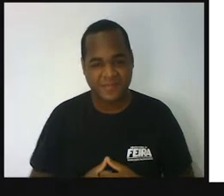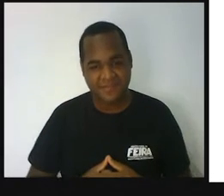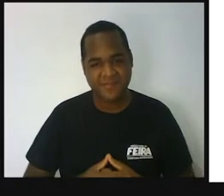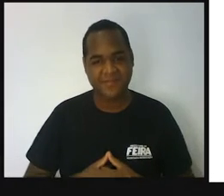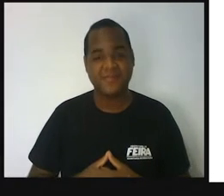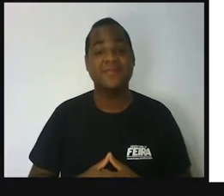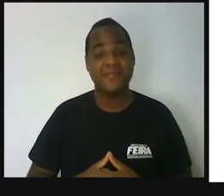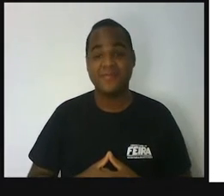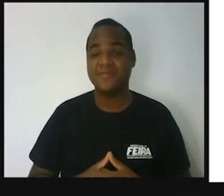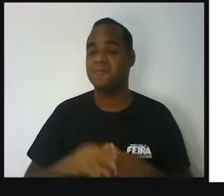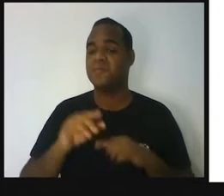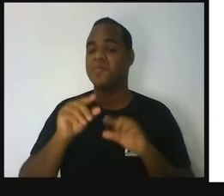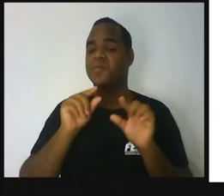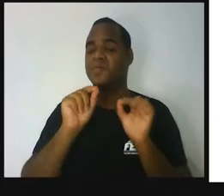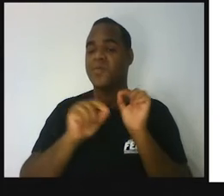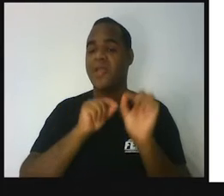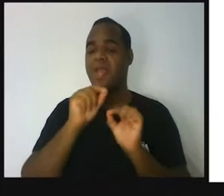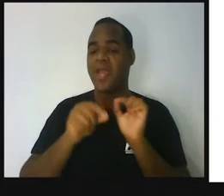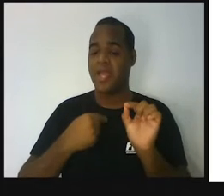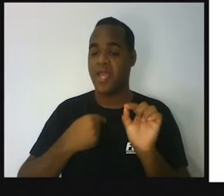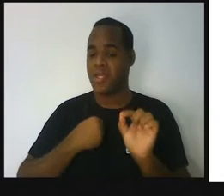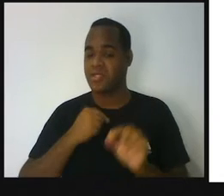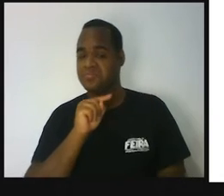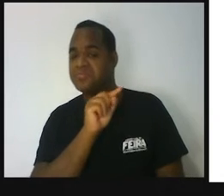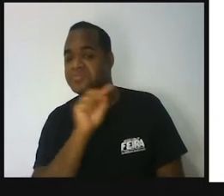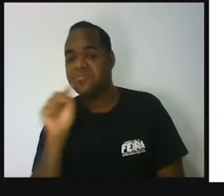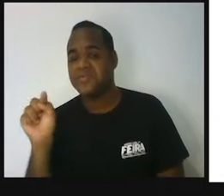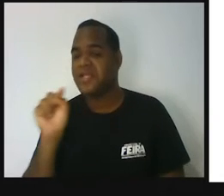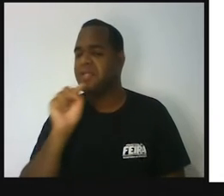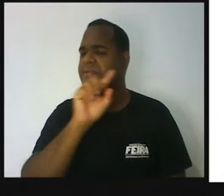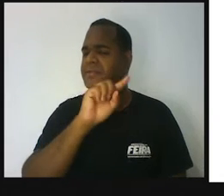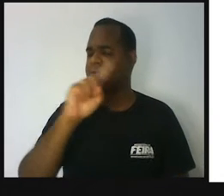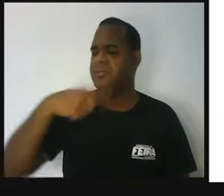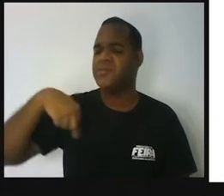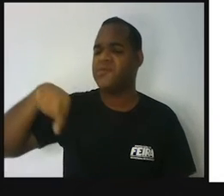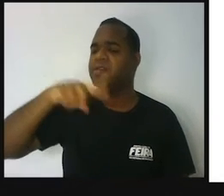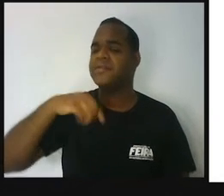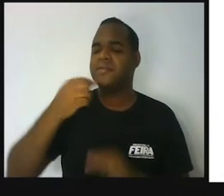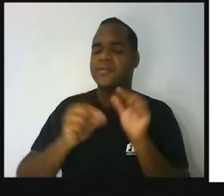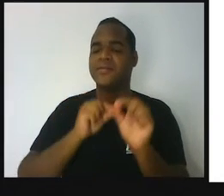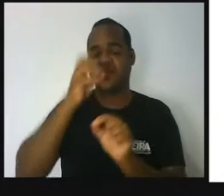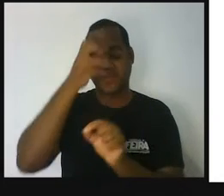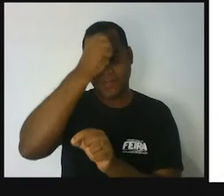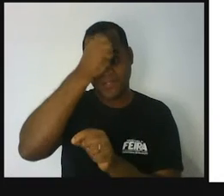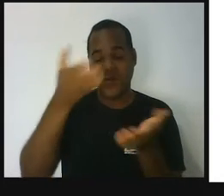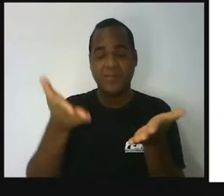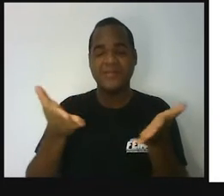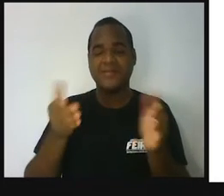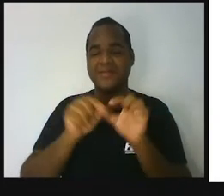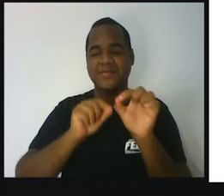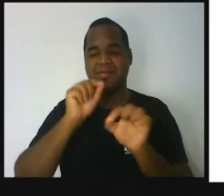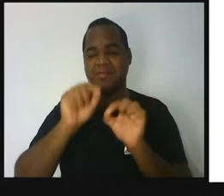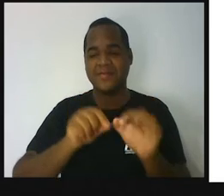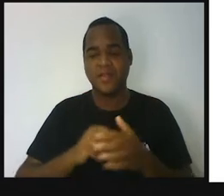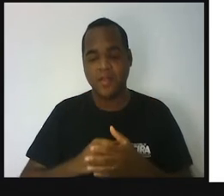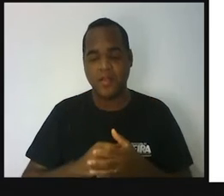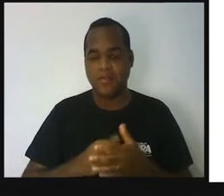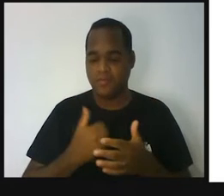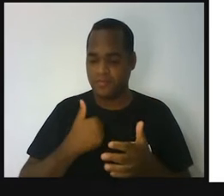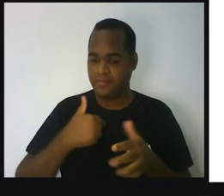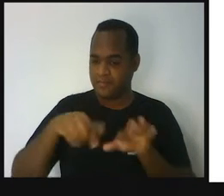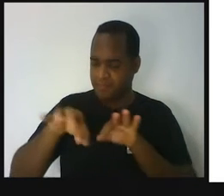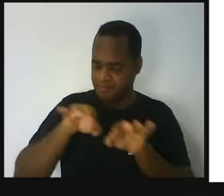O que é que eu, o que é que você, o que é que nós vamos aprender nessa aula a resolver